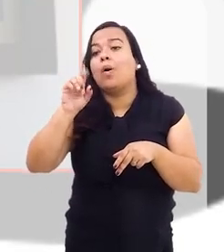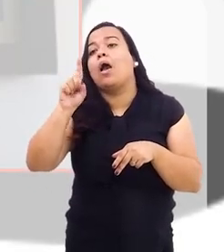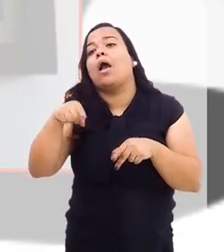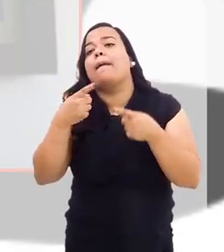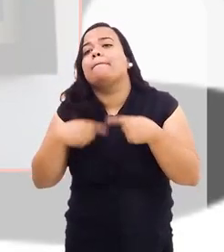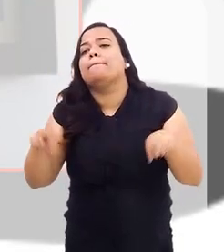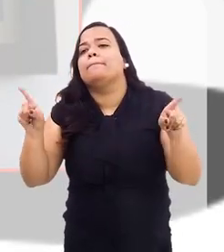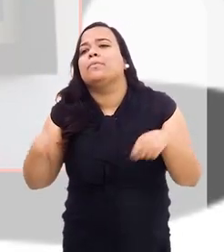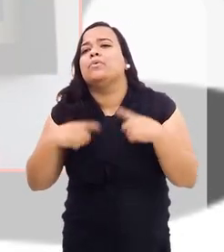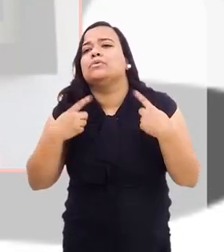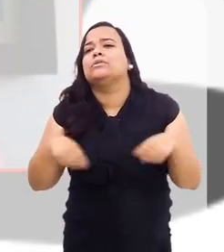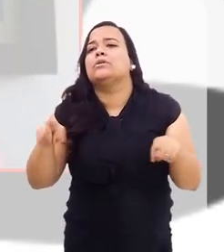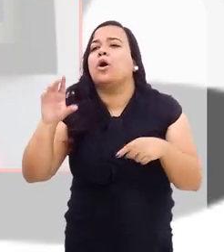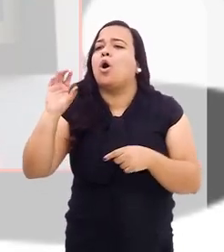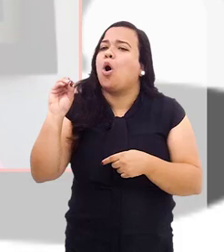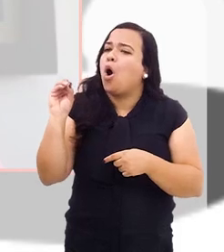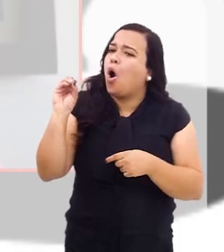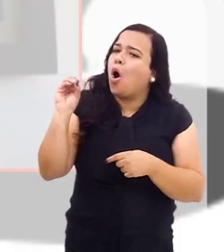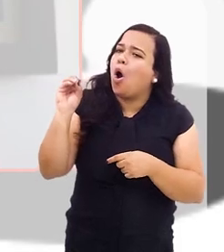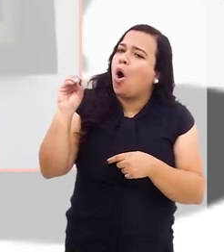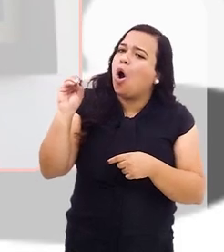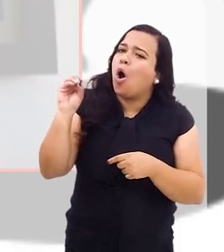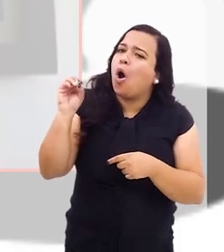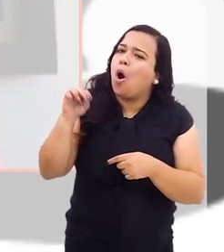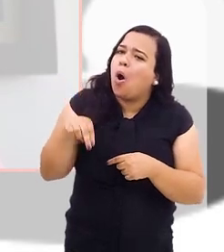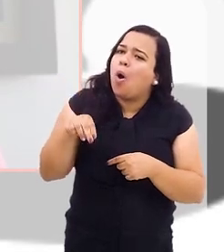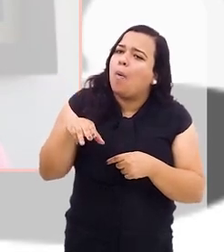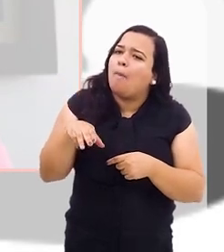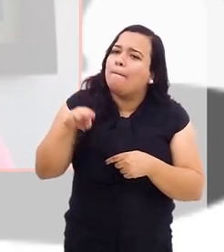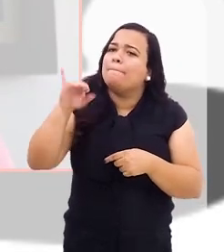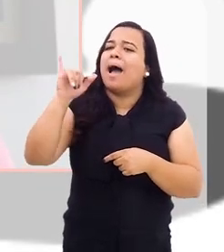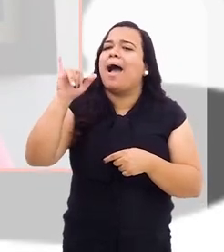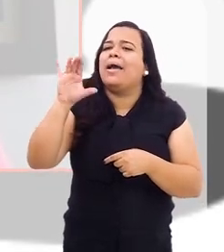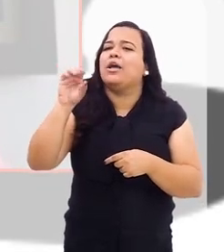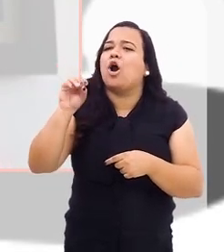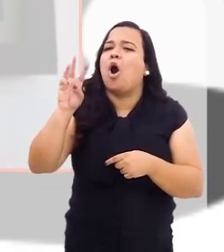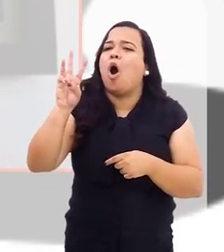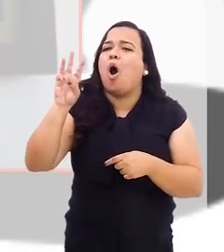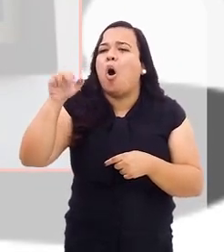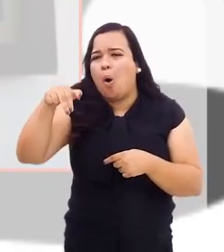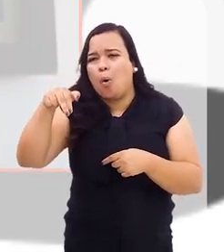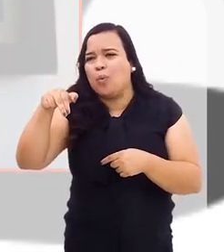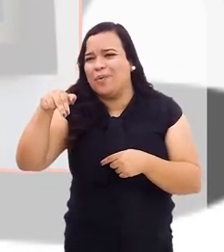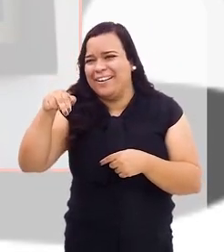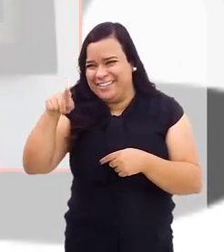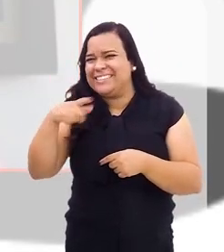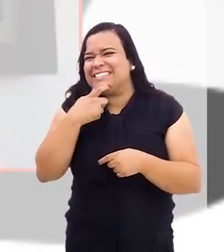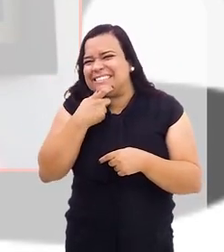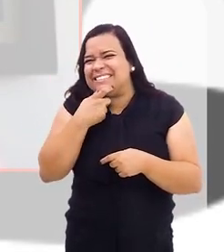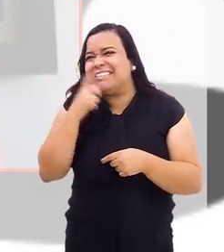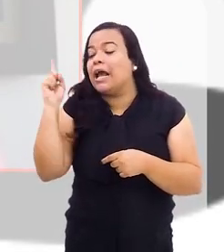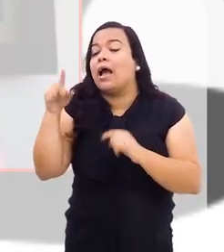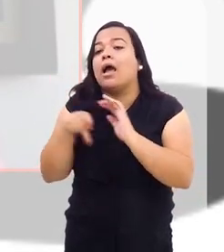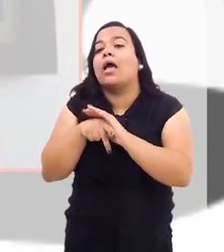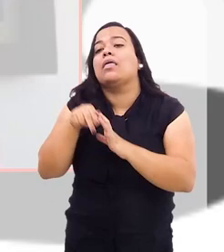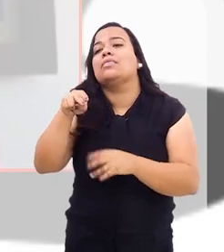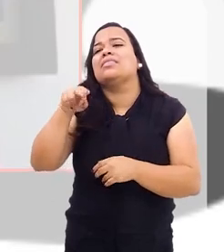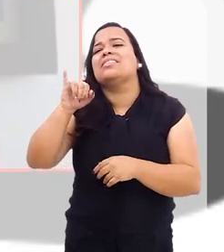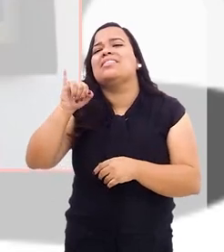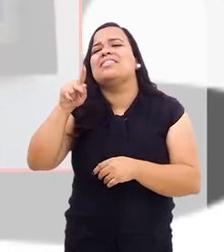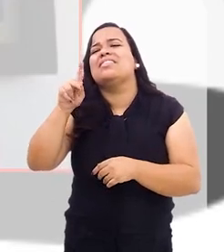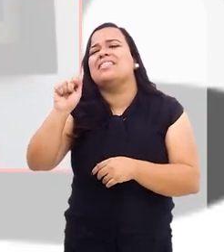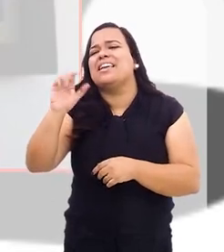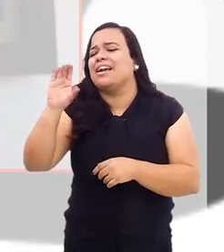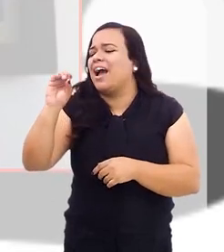foi a música On My Own, da Mika Costa, e essa eu queria colocar no